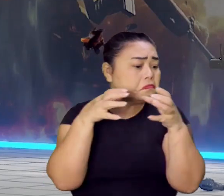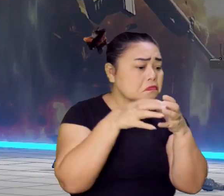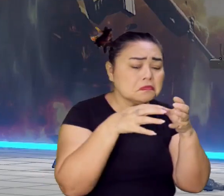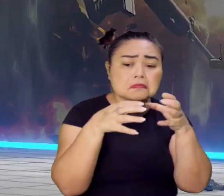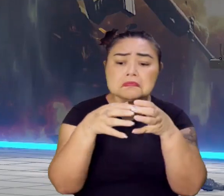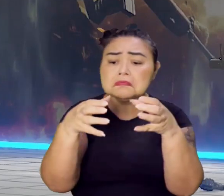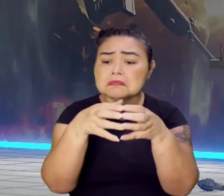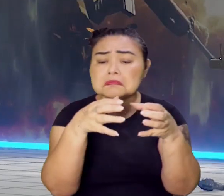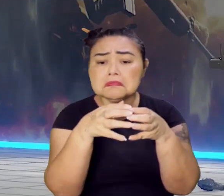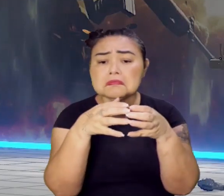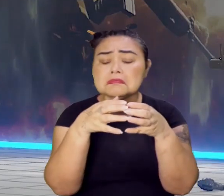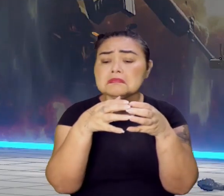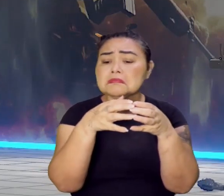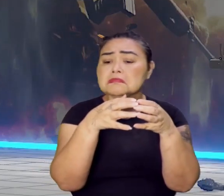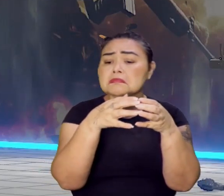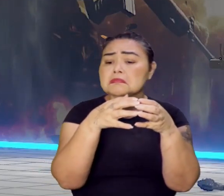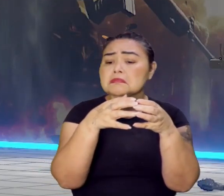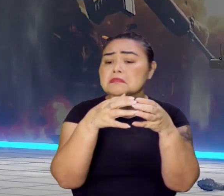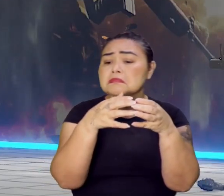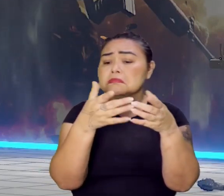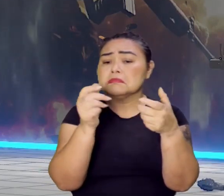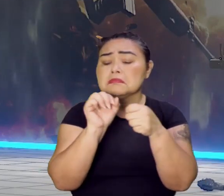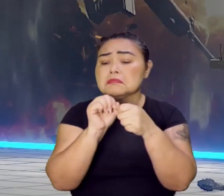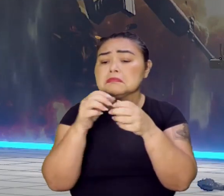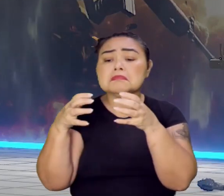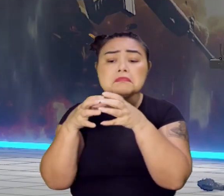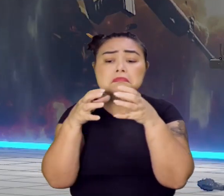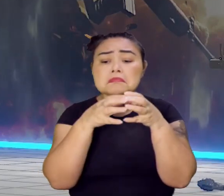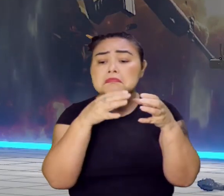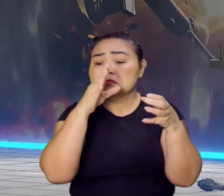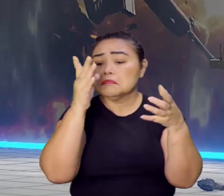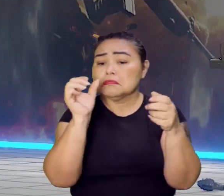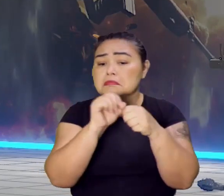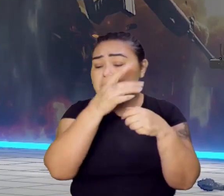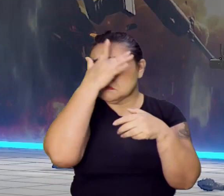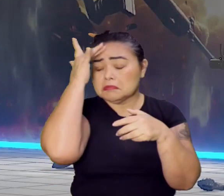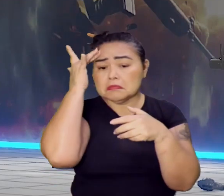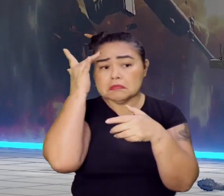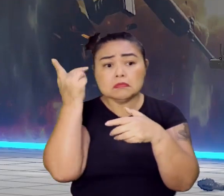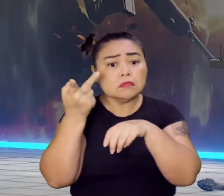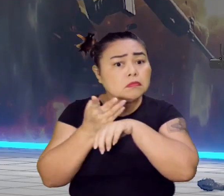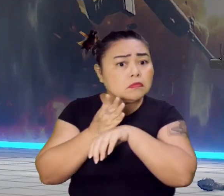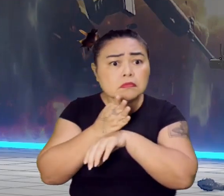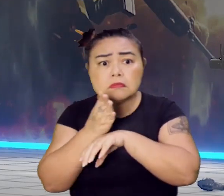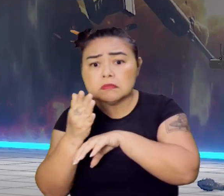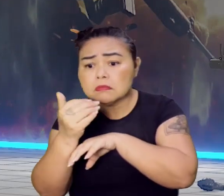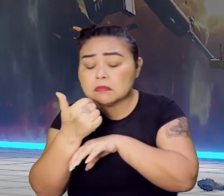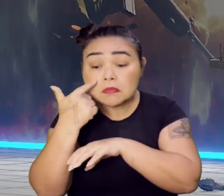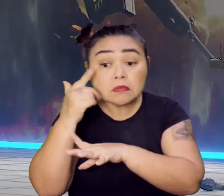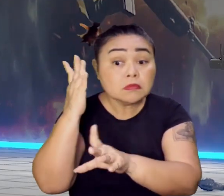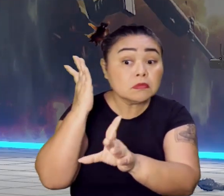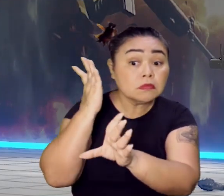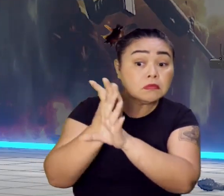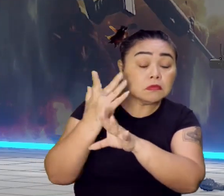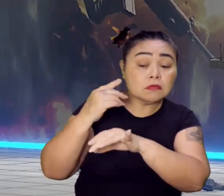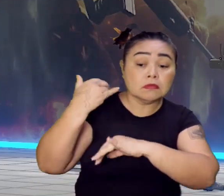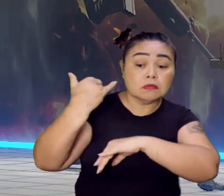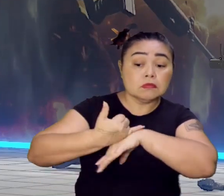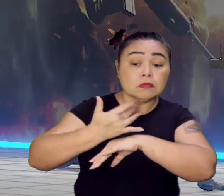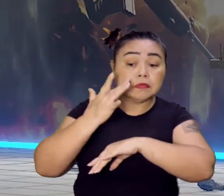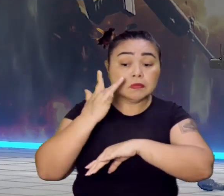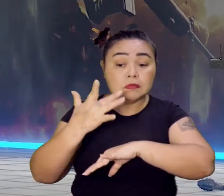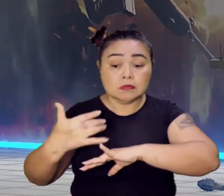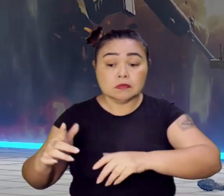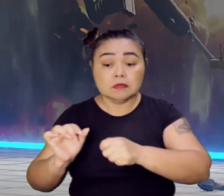Essas bandeiras, elas entravam e elas tentavam descobrir metais preciosos, que foi o caso no